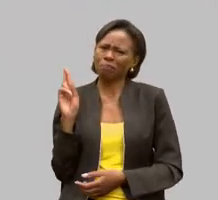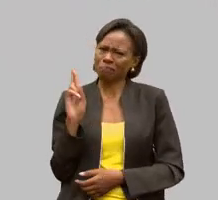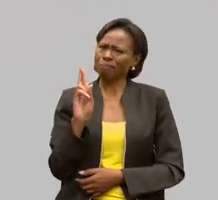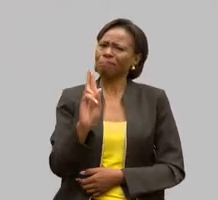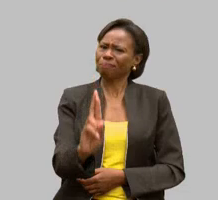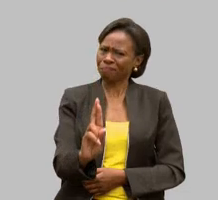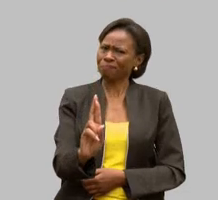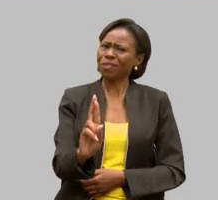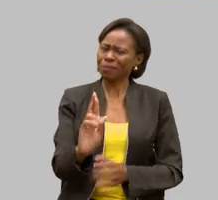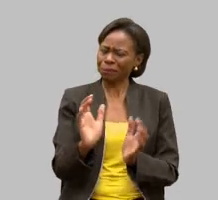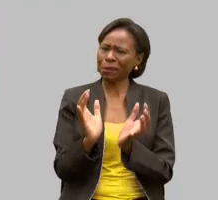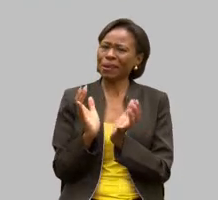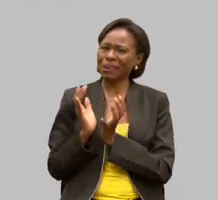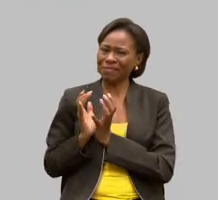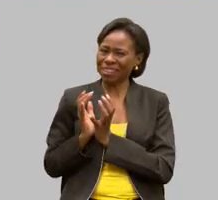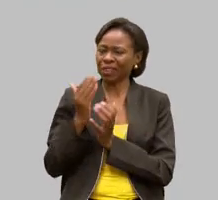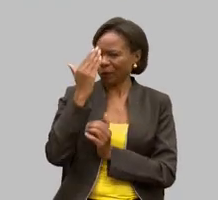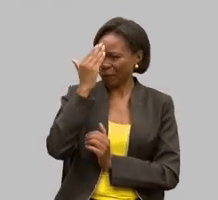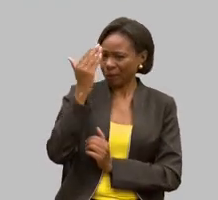Obrigado pela presença, viu, Alisson?